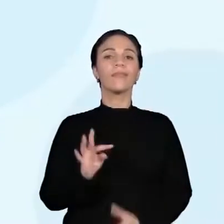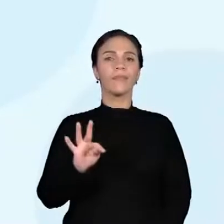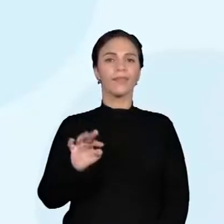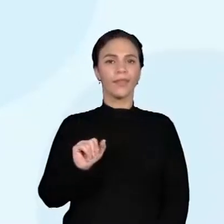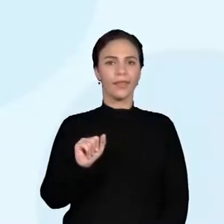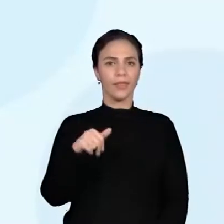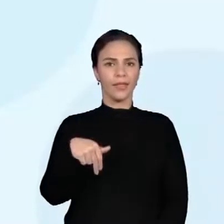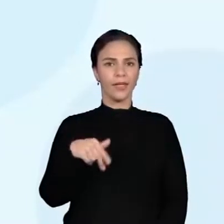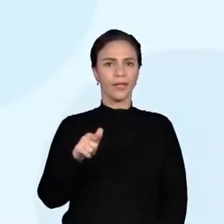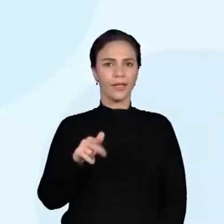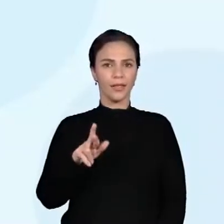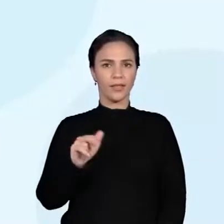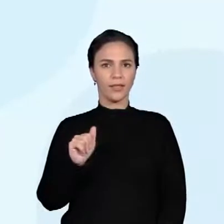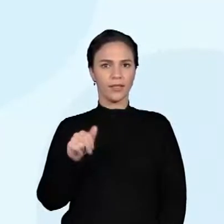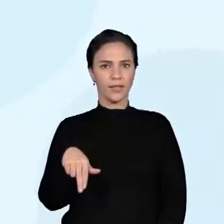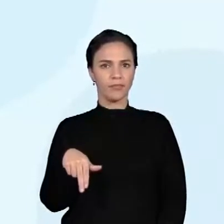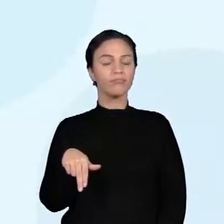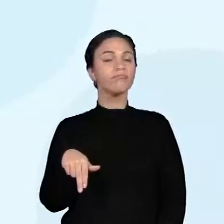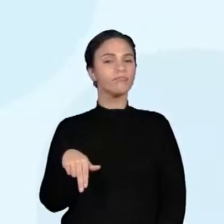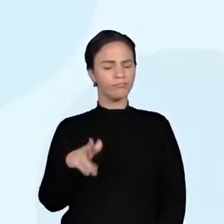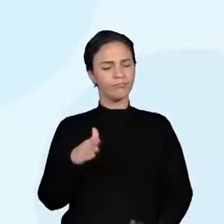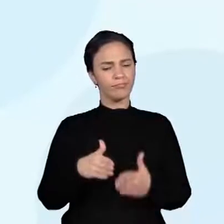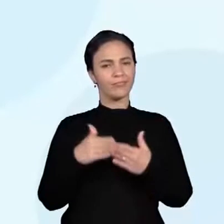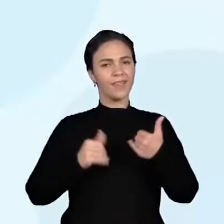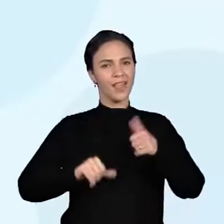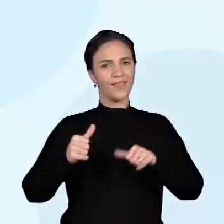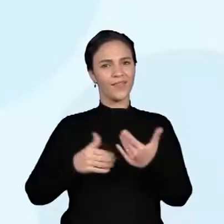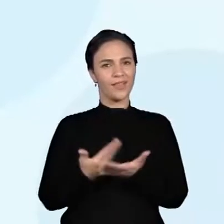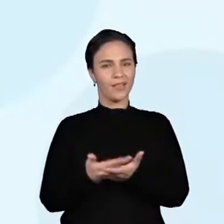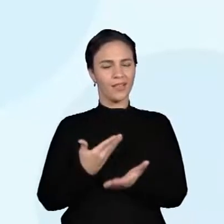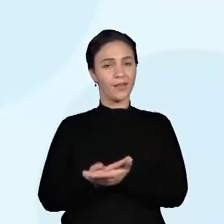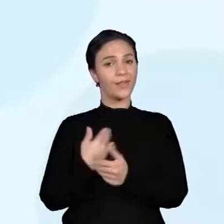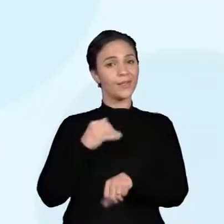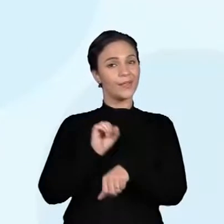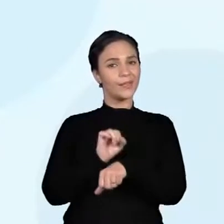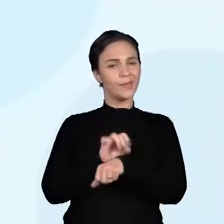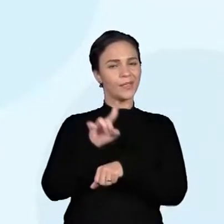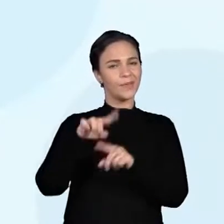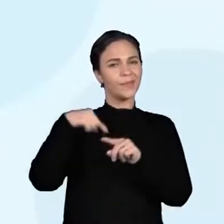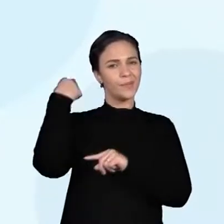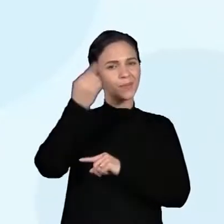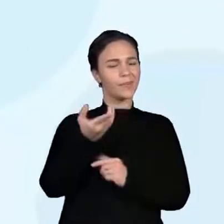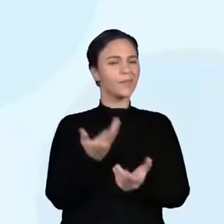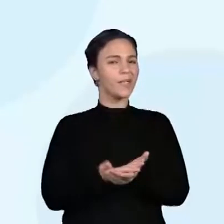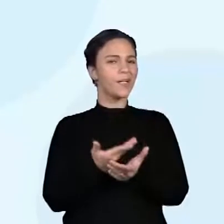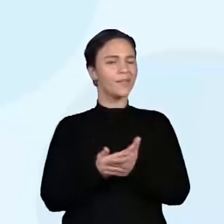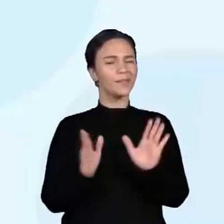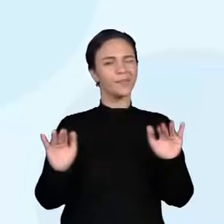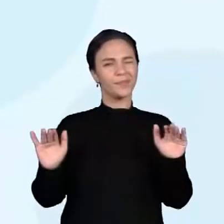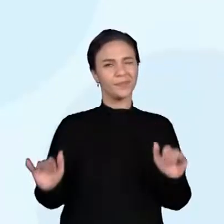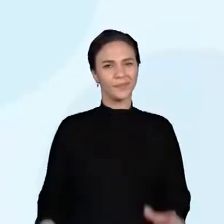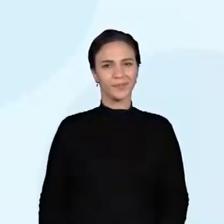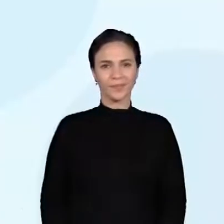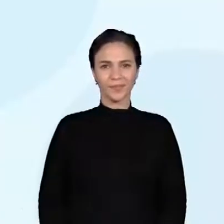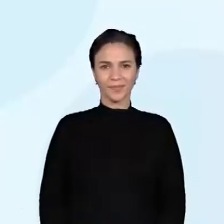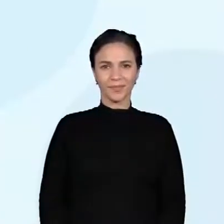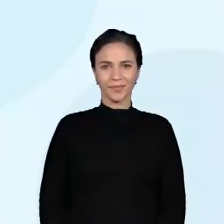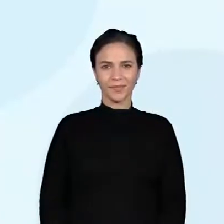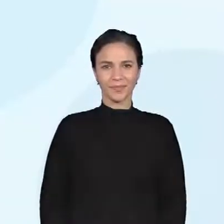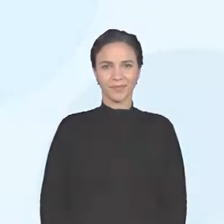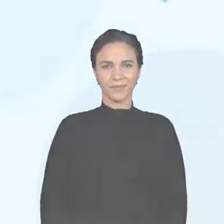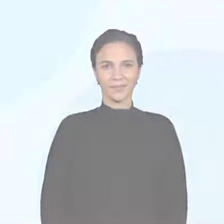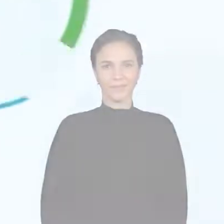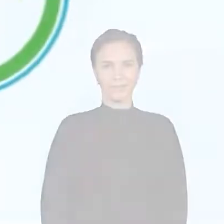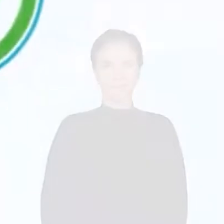para vocês. Avaliem a nossa aula e eu te espero na aula de Tangram. Tchau, tchau, pessoal! Tchau, tchau!